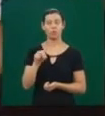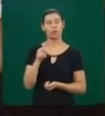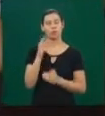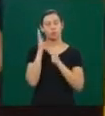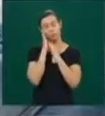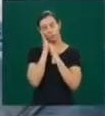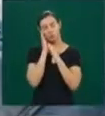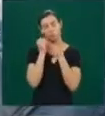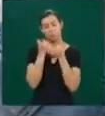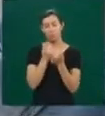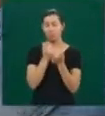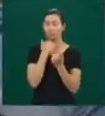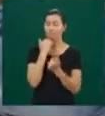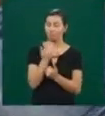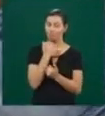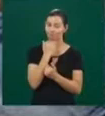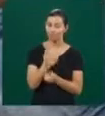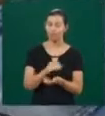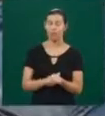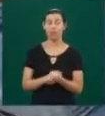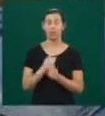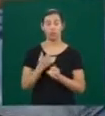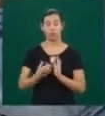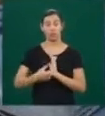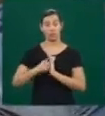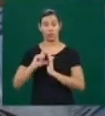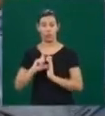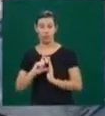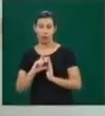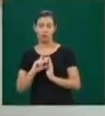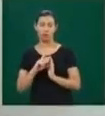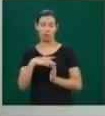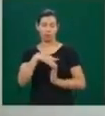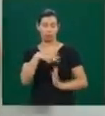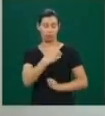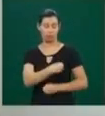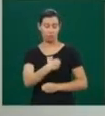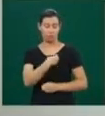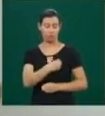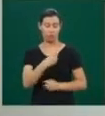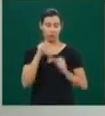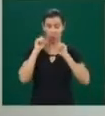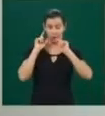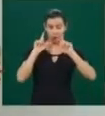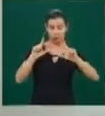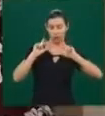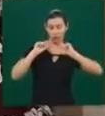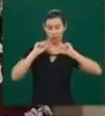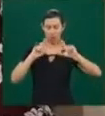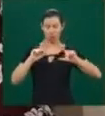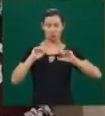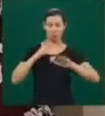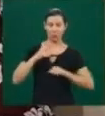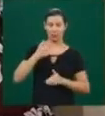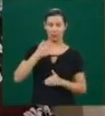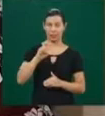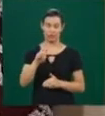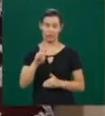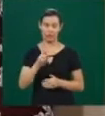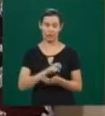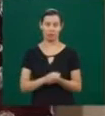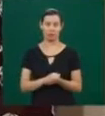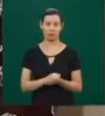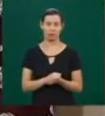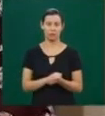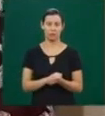mamava, chegava a acordar até 15 vezes por noite para desespero dos pais. Eu estava ficando muito cansada